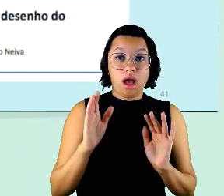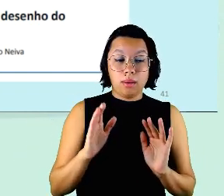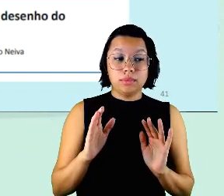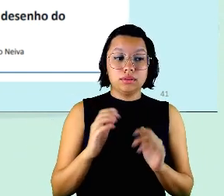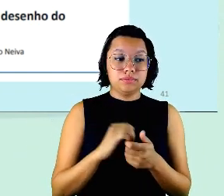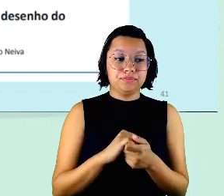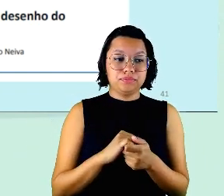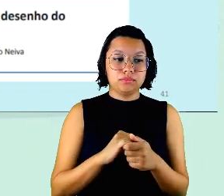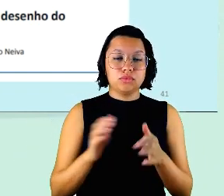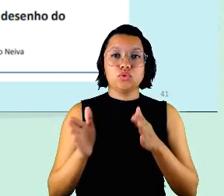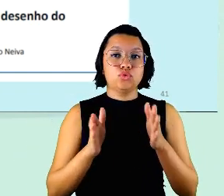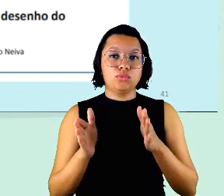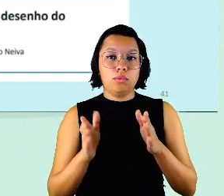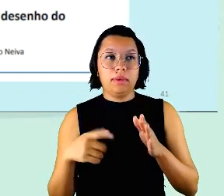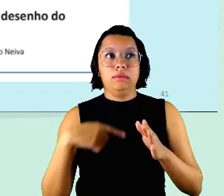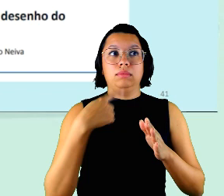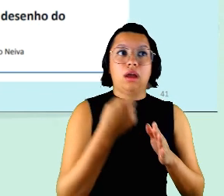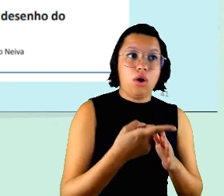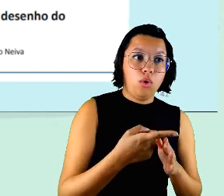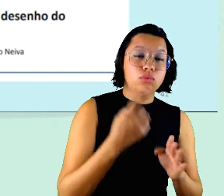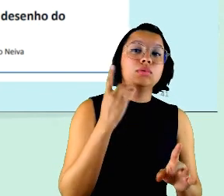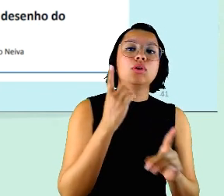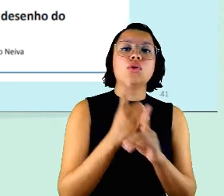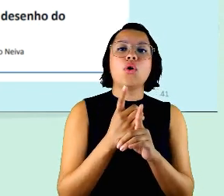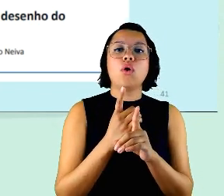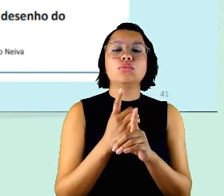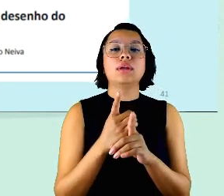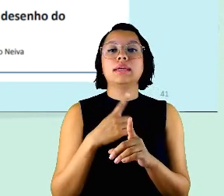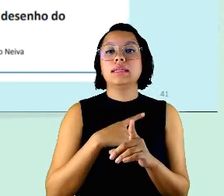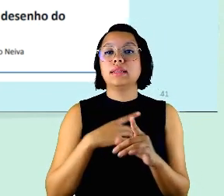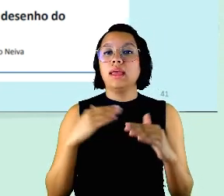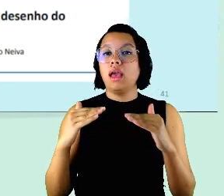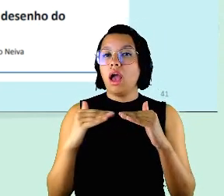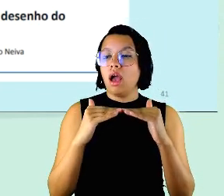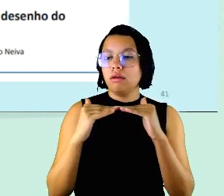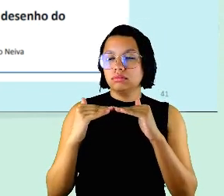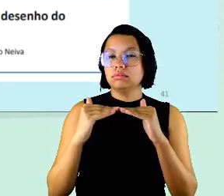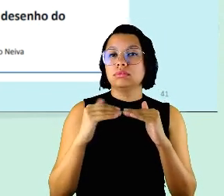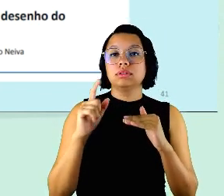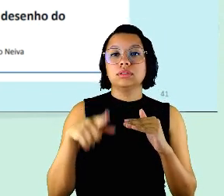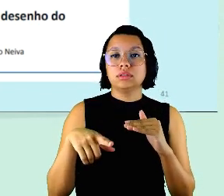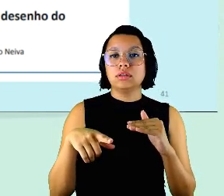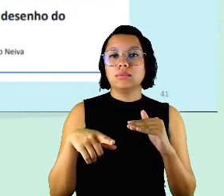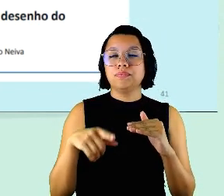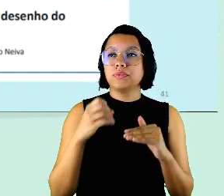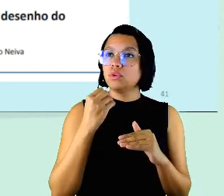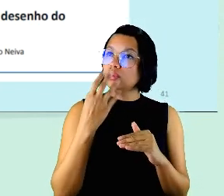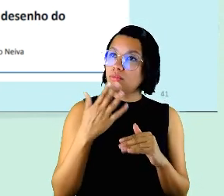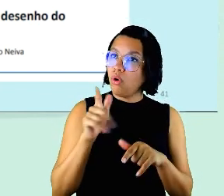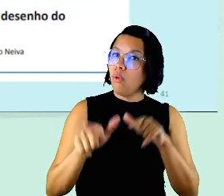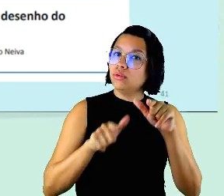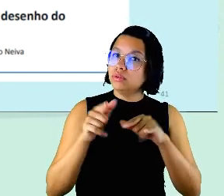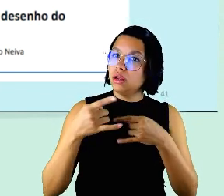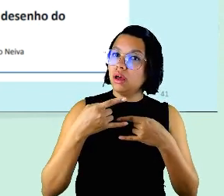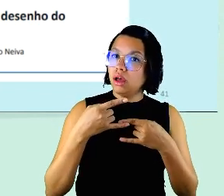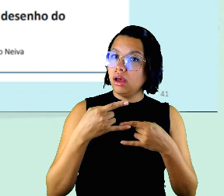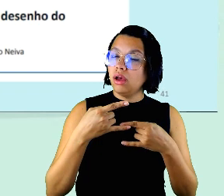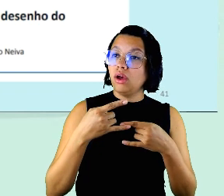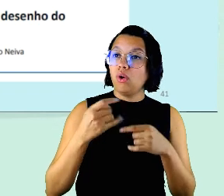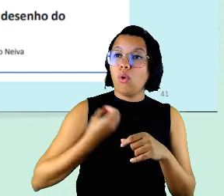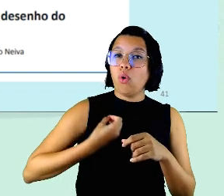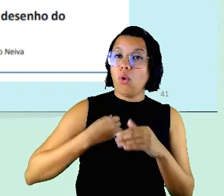um momento para outro e encontrar que há uma comunalidade que são os benefícios do teletrabalho em número muito superior